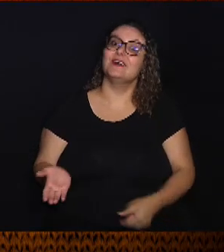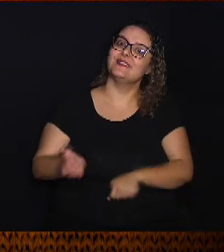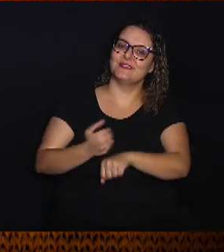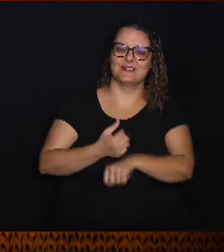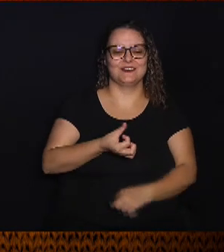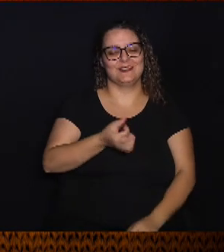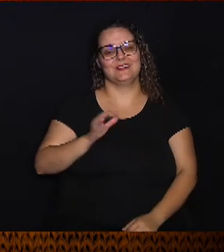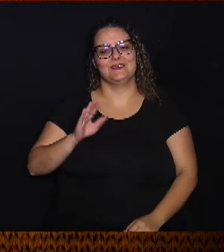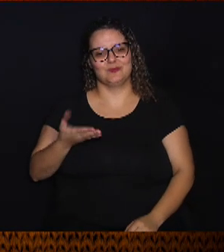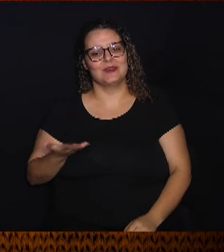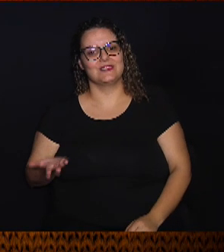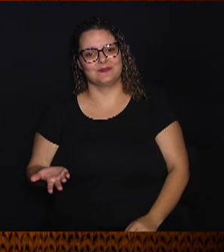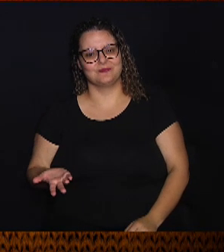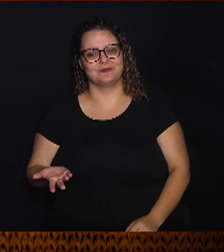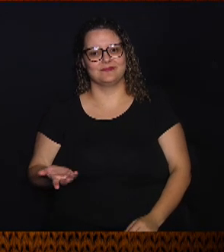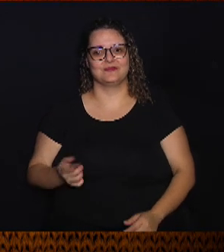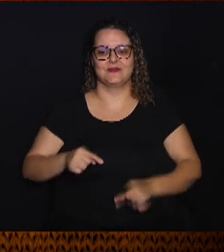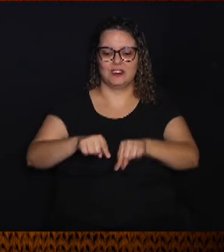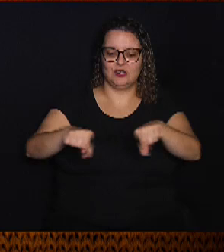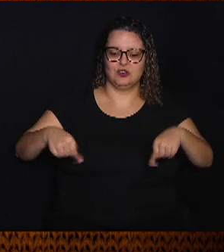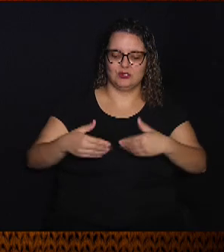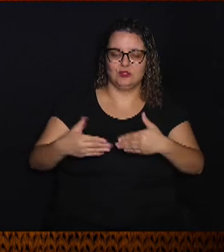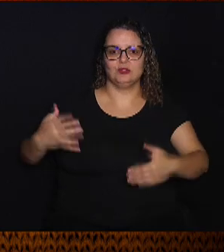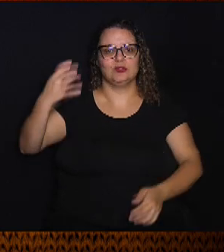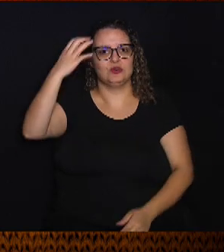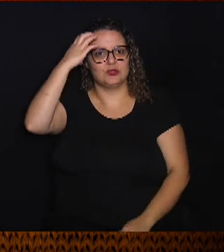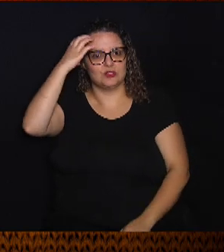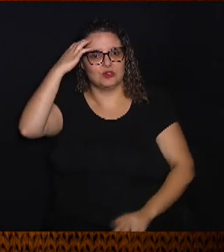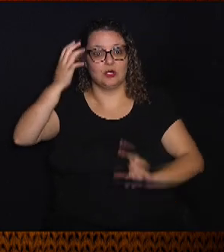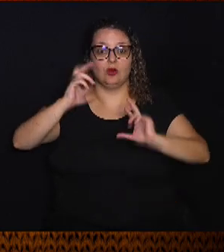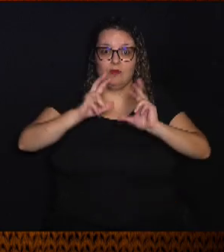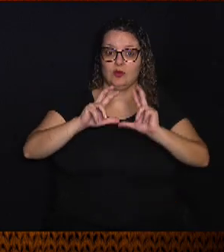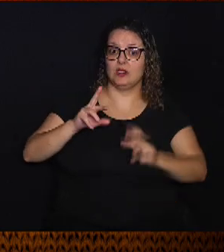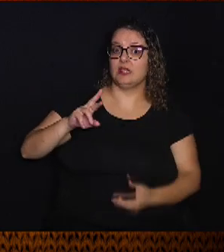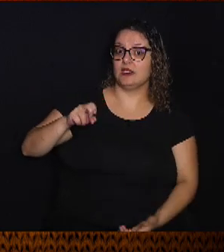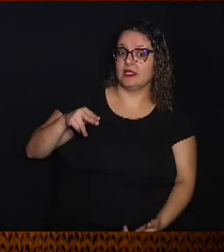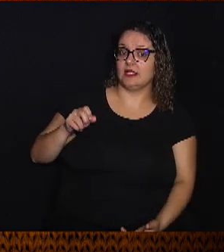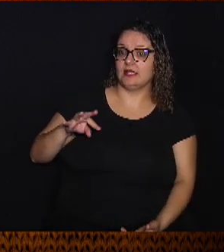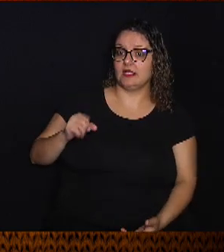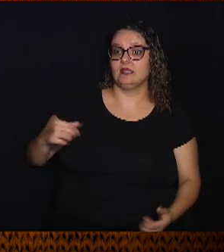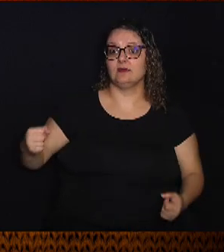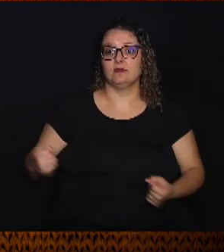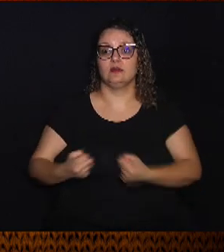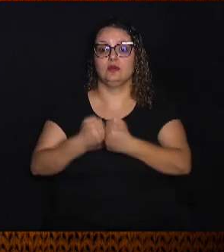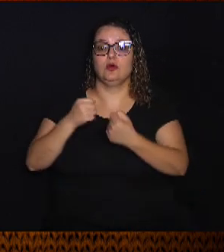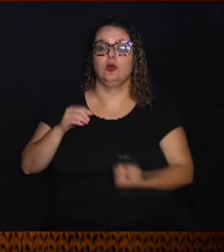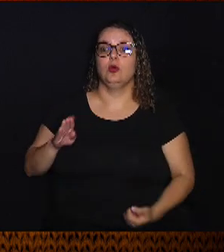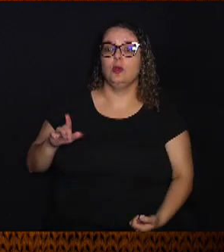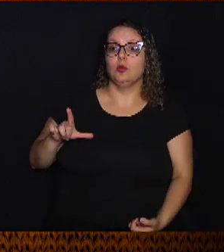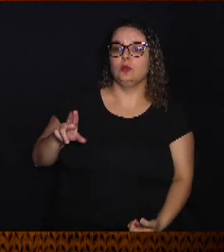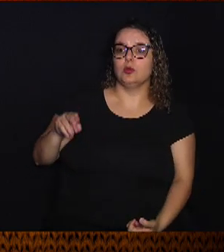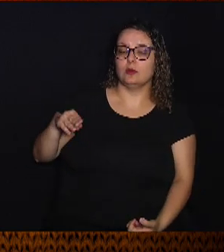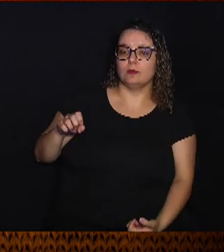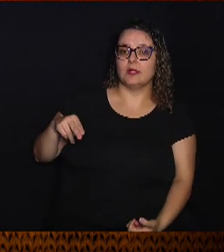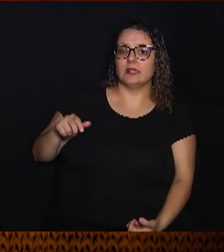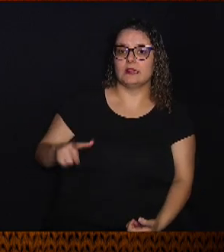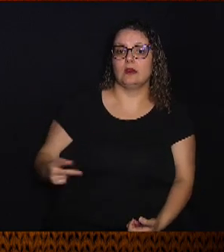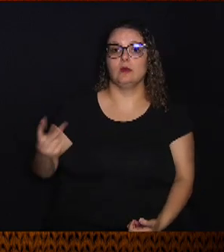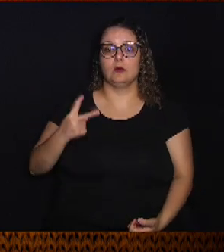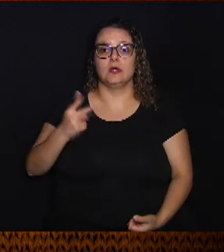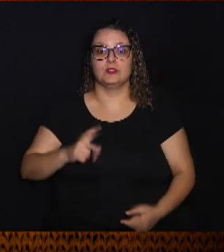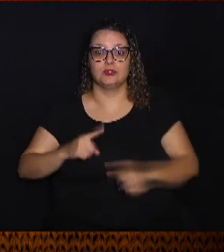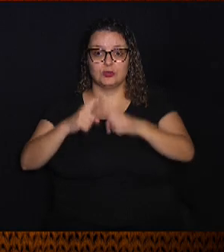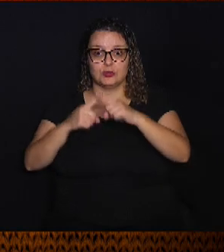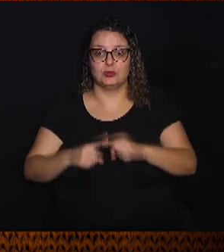às 6h30 da noite, no ginásio do Taquarau, o vôlei Renata enfrenta o Blumenau. É a segunda rodada da Superliga